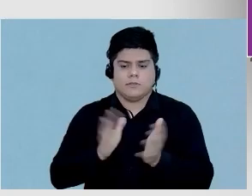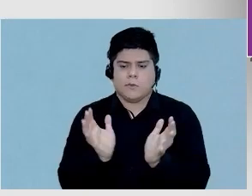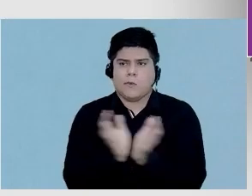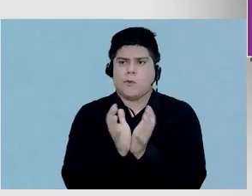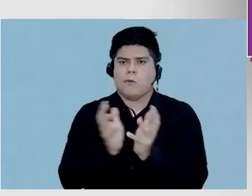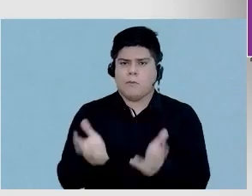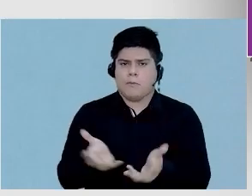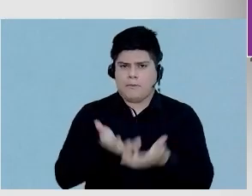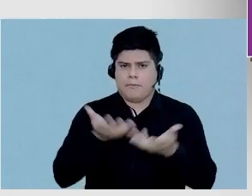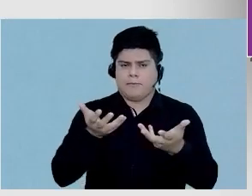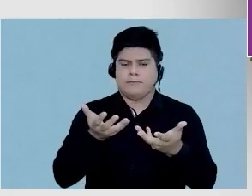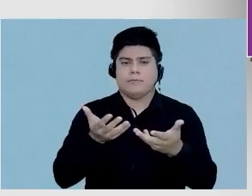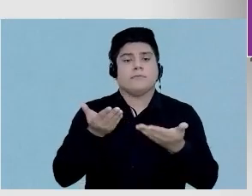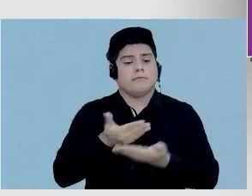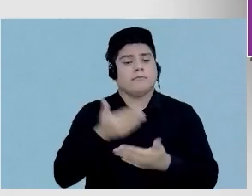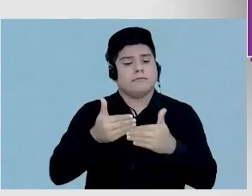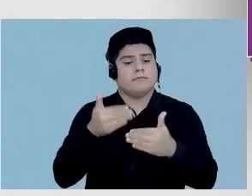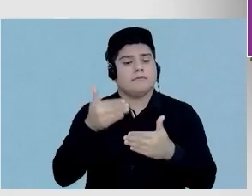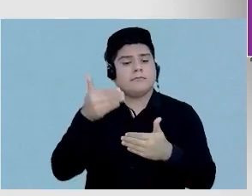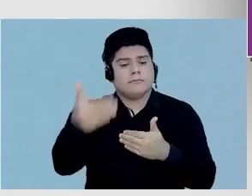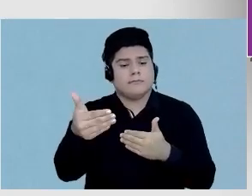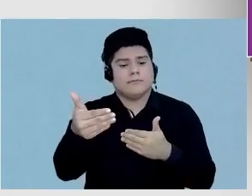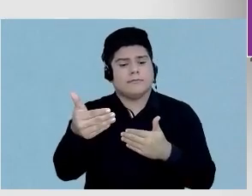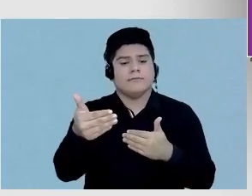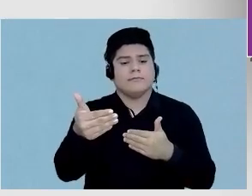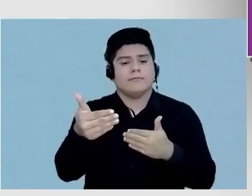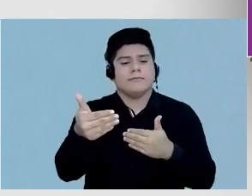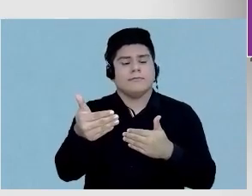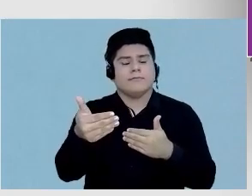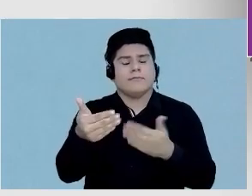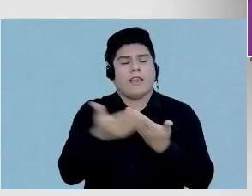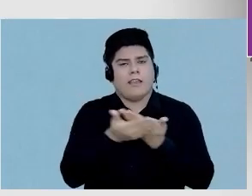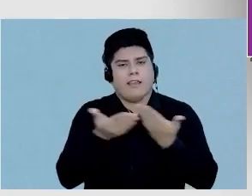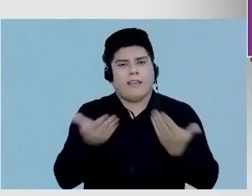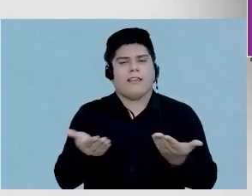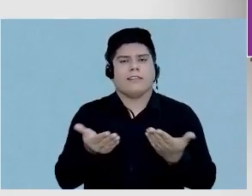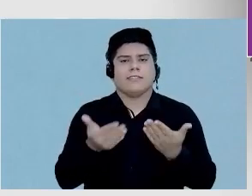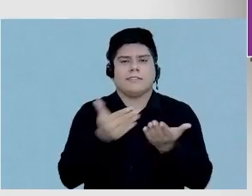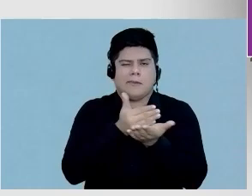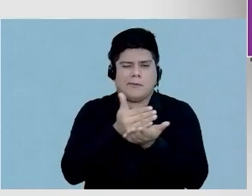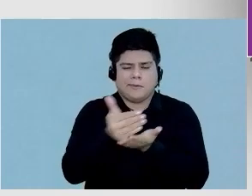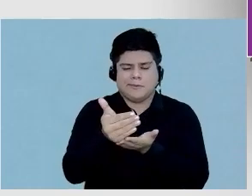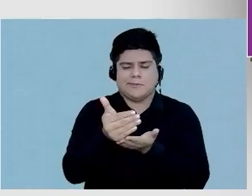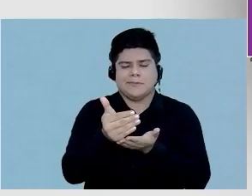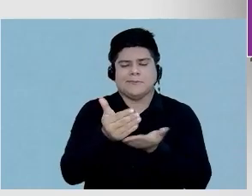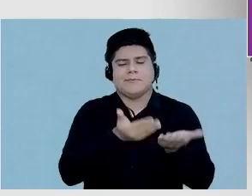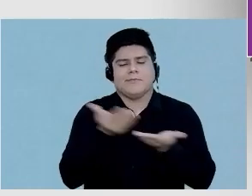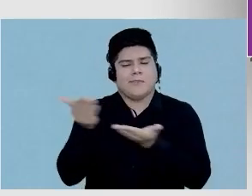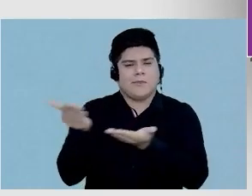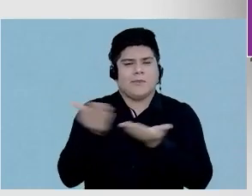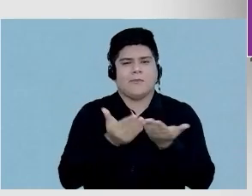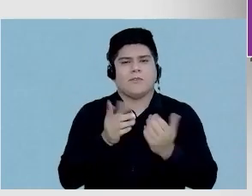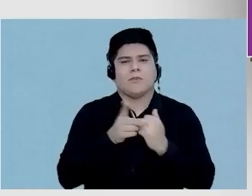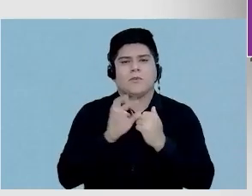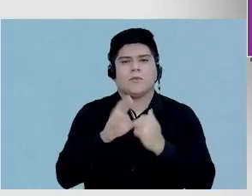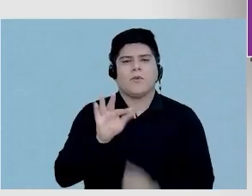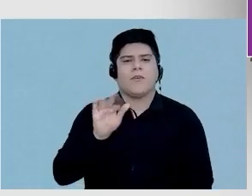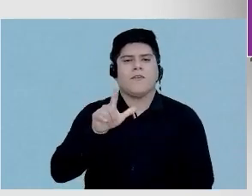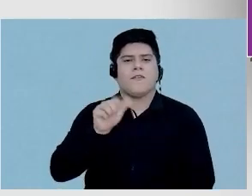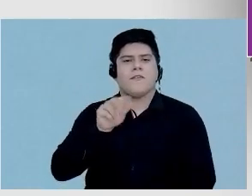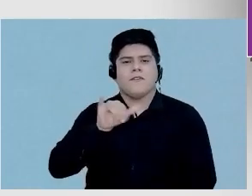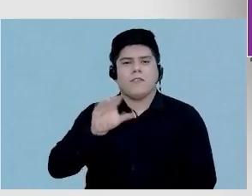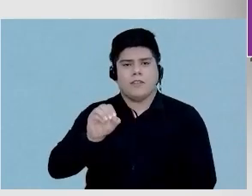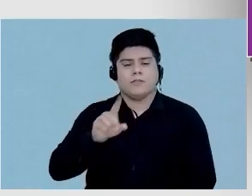Eu vou dar sequência, então, a essa introdução, chamando o doutor Flávio Marim, que é